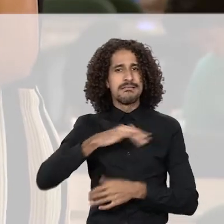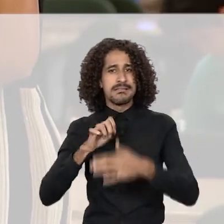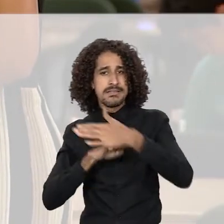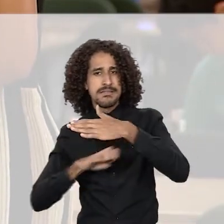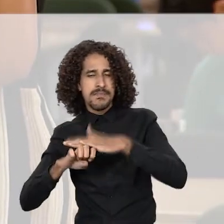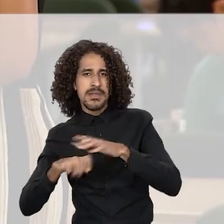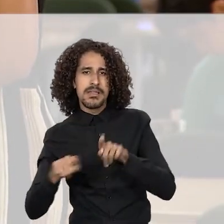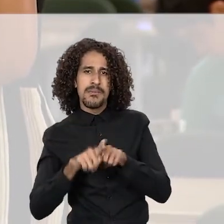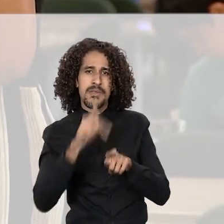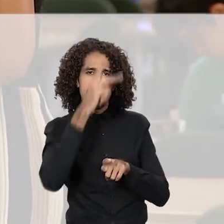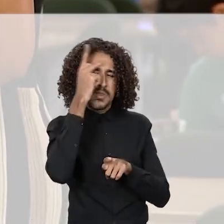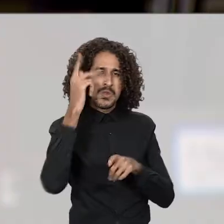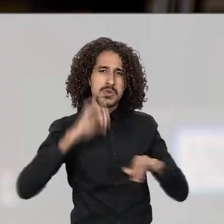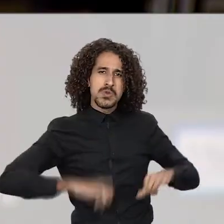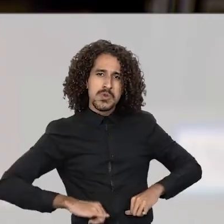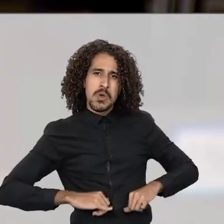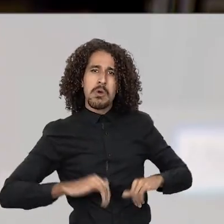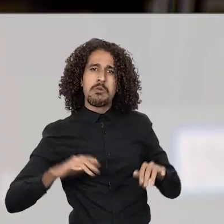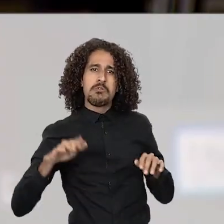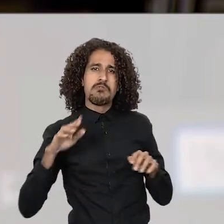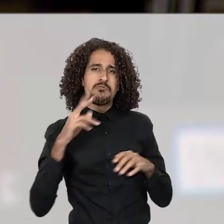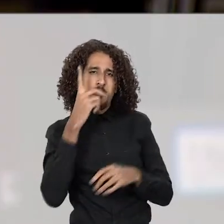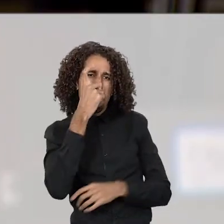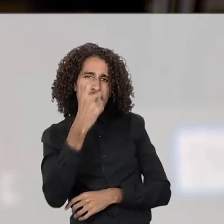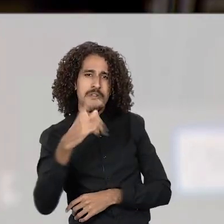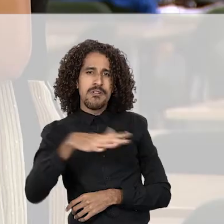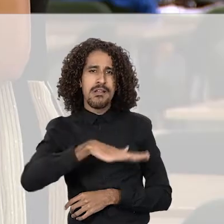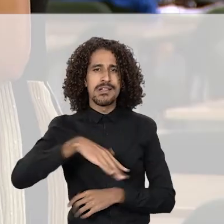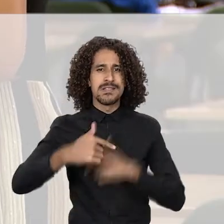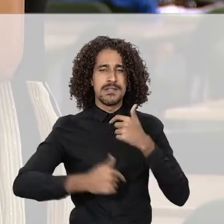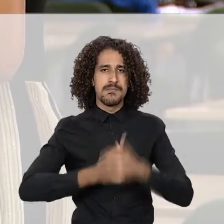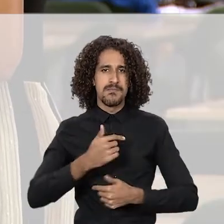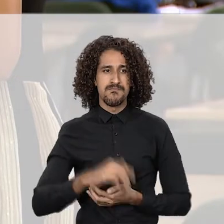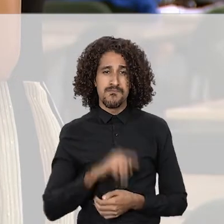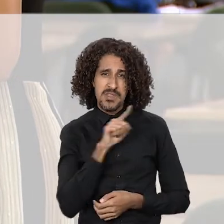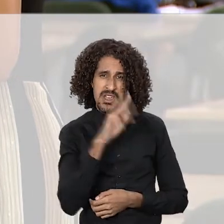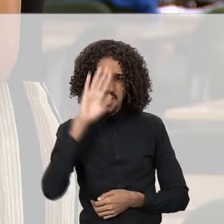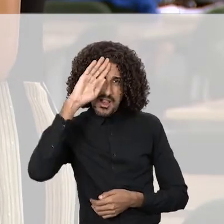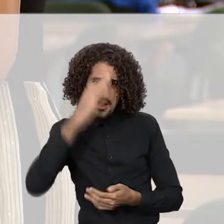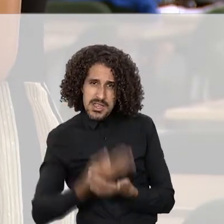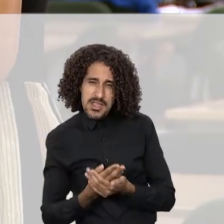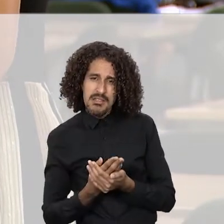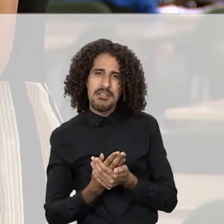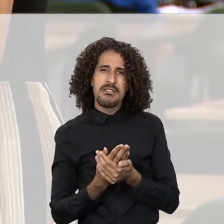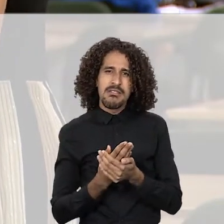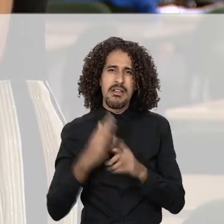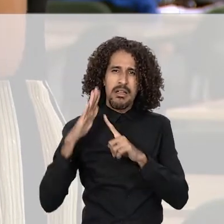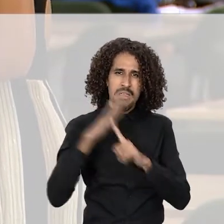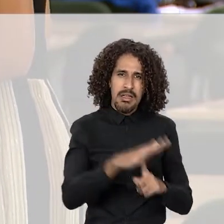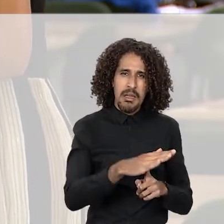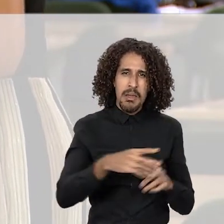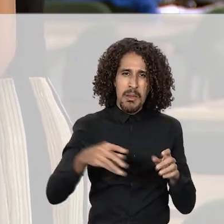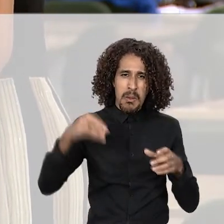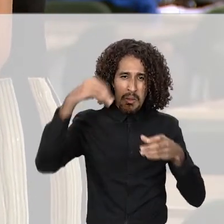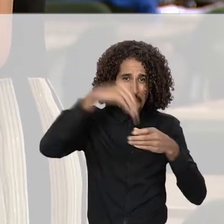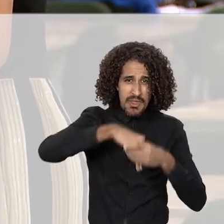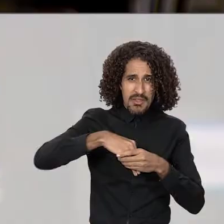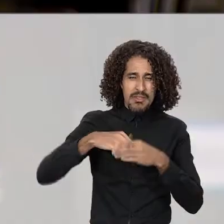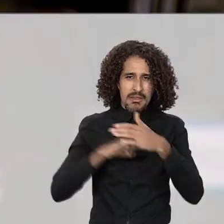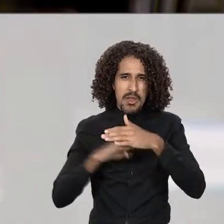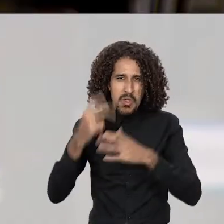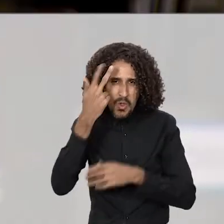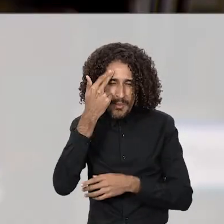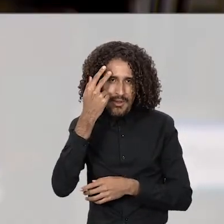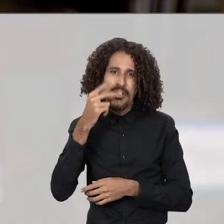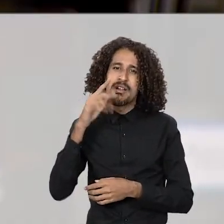empresas quanto para as pessoas que sofrem esse tipo de violência no trabalho. Você acredita que o assédio moral se tornou um fantasma dentro das empresas?